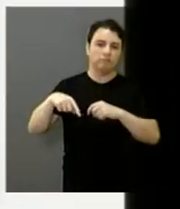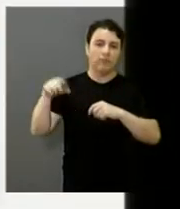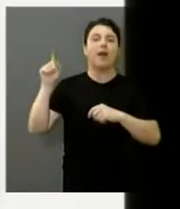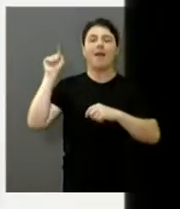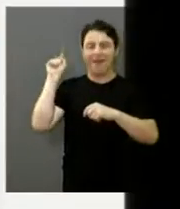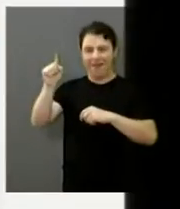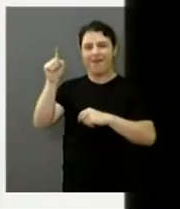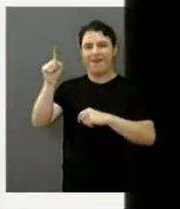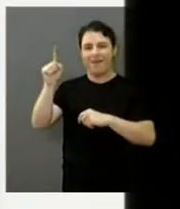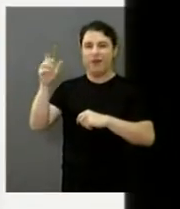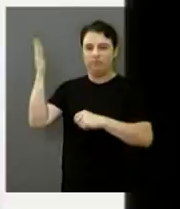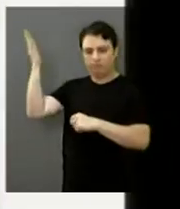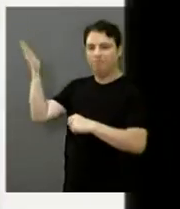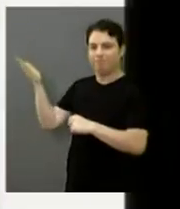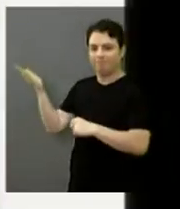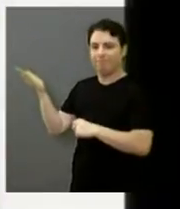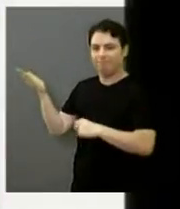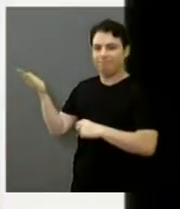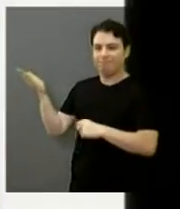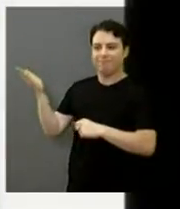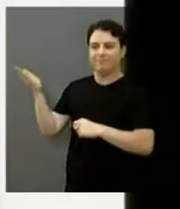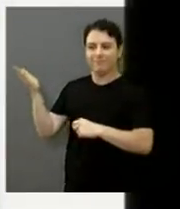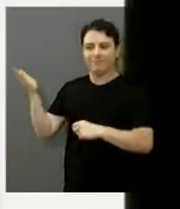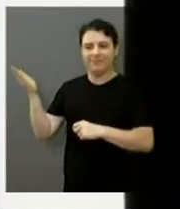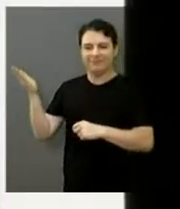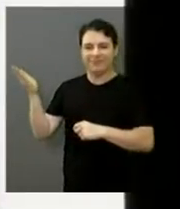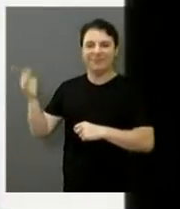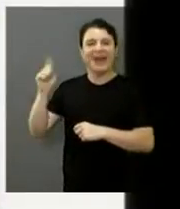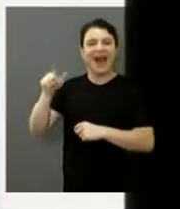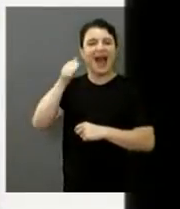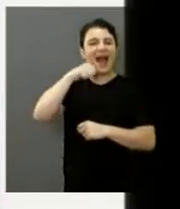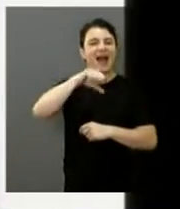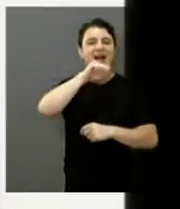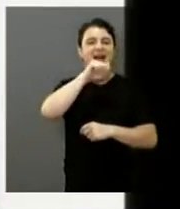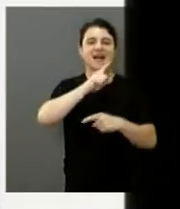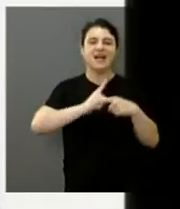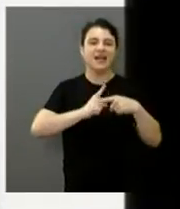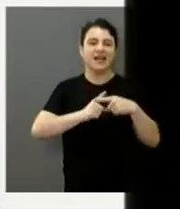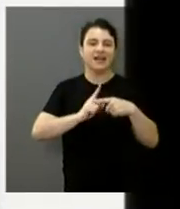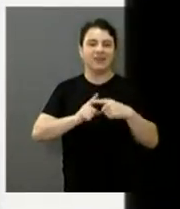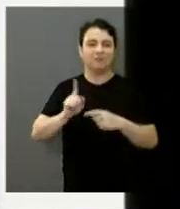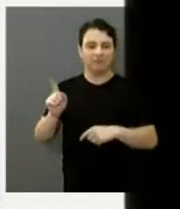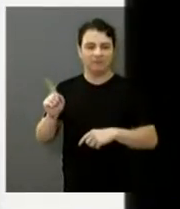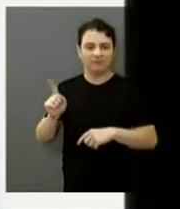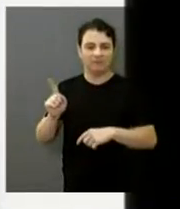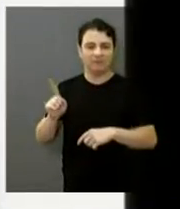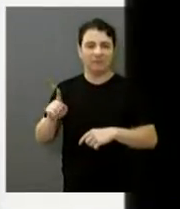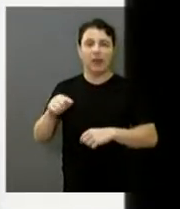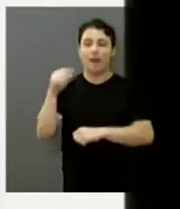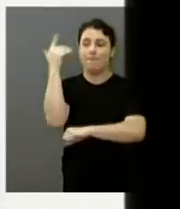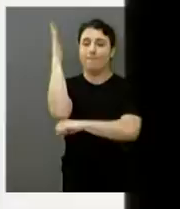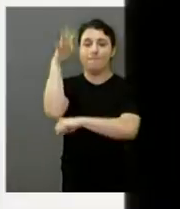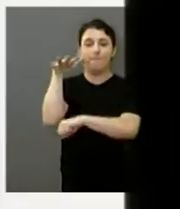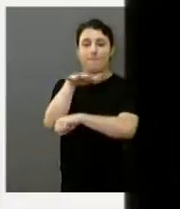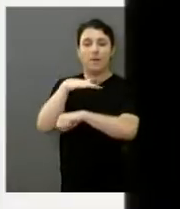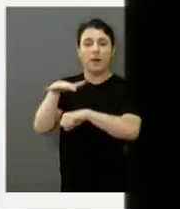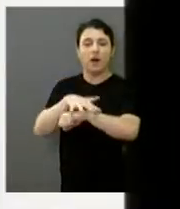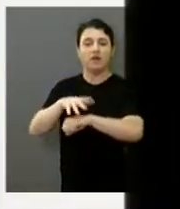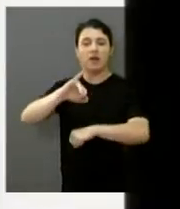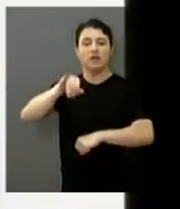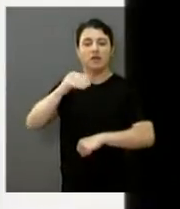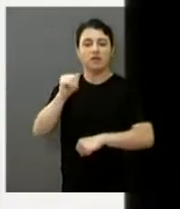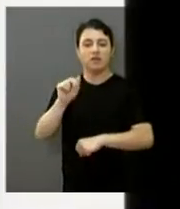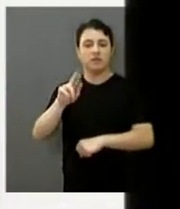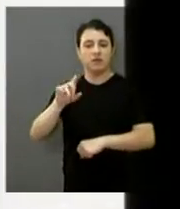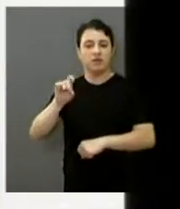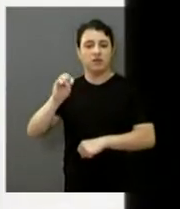Essa a placa que foi homenageada da minha mãe, Carmela Vulcano Greco, na Praça do Jardim Brasília, ficou muito